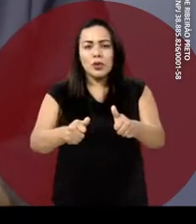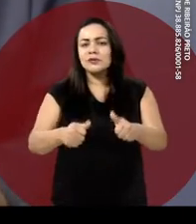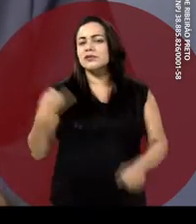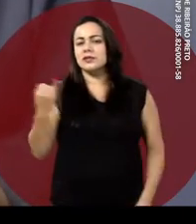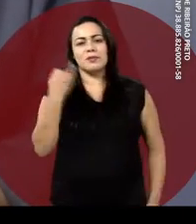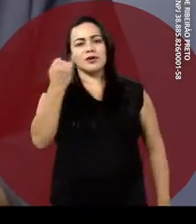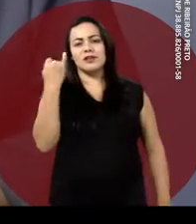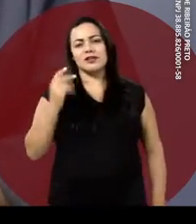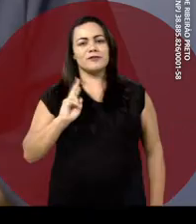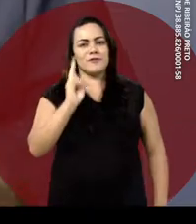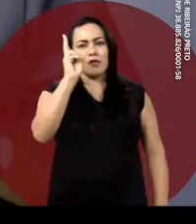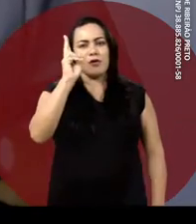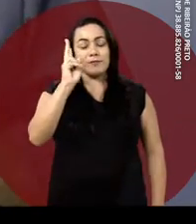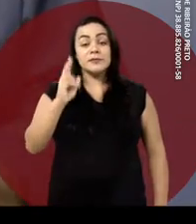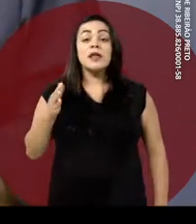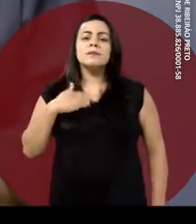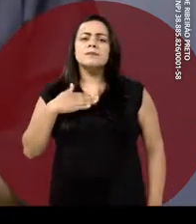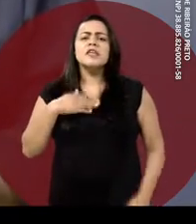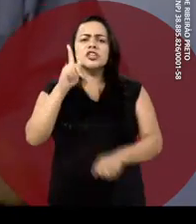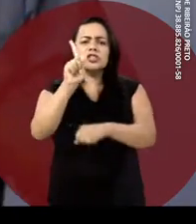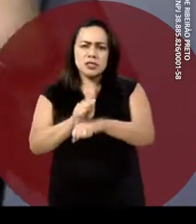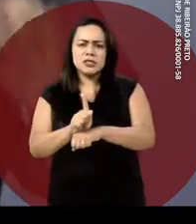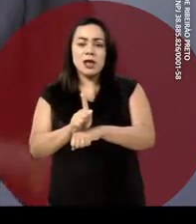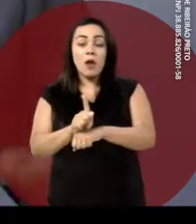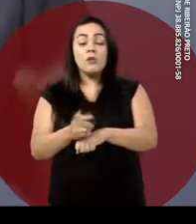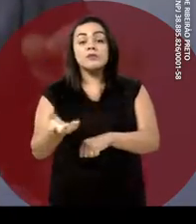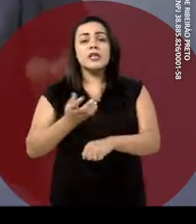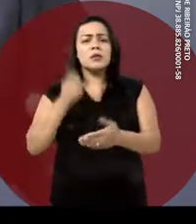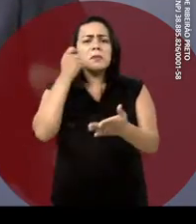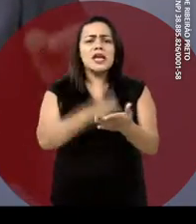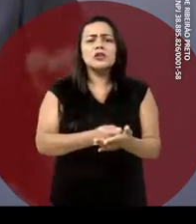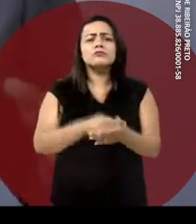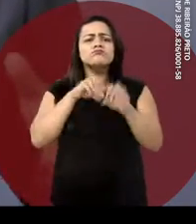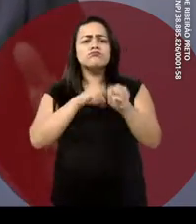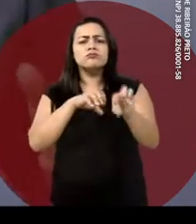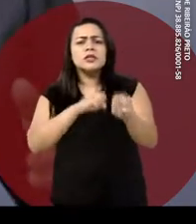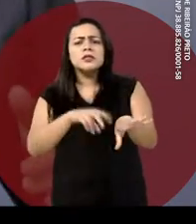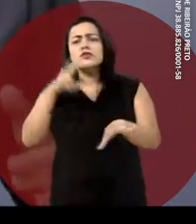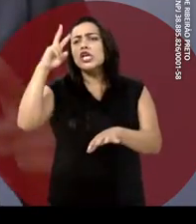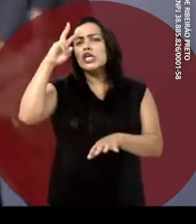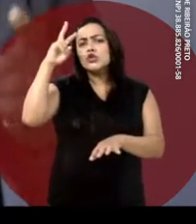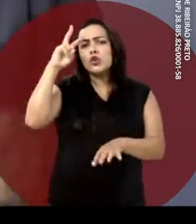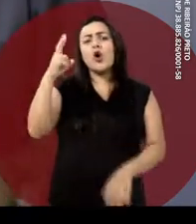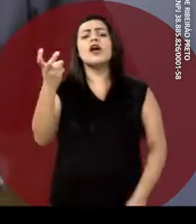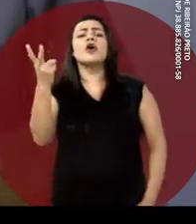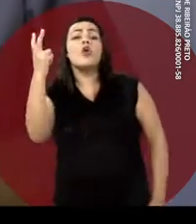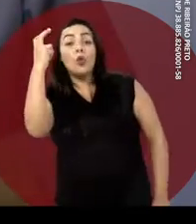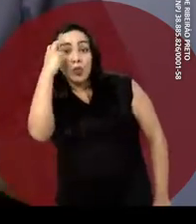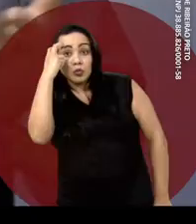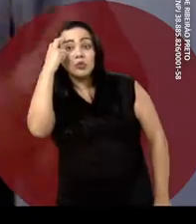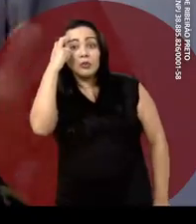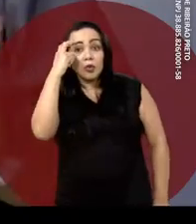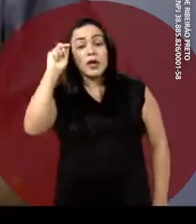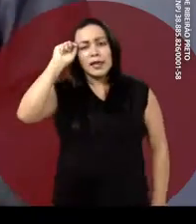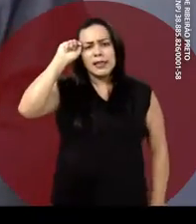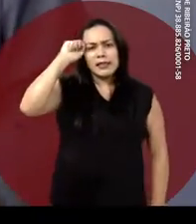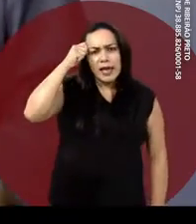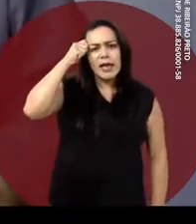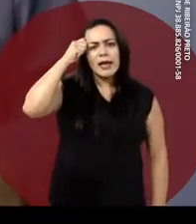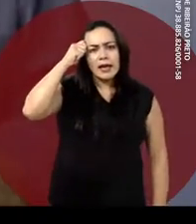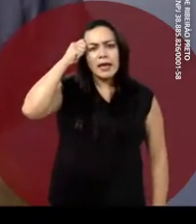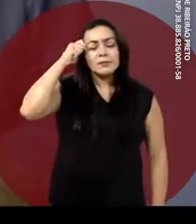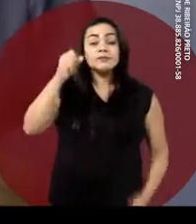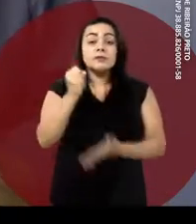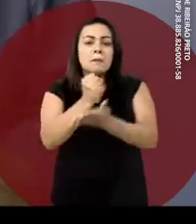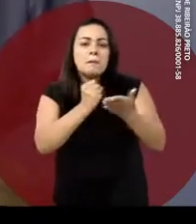afinal, somos todos iguais. Na minha gestão, vamos tornar obrigatório o ensino de história e cultura africana e afro